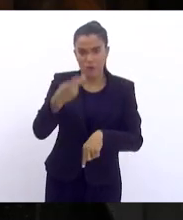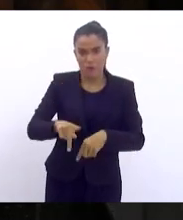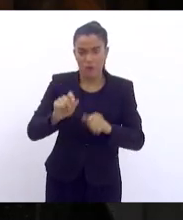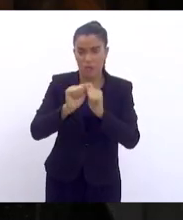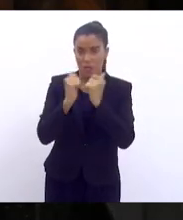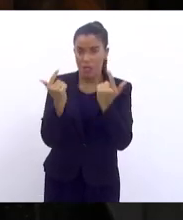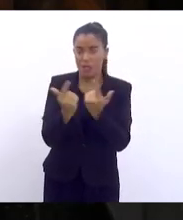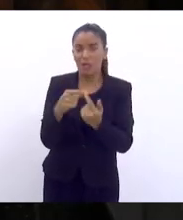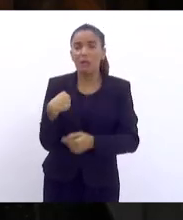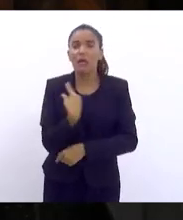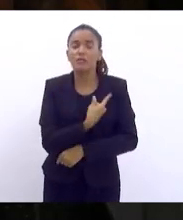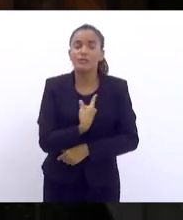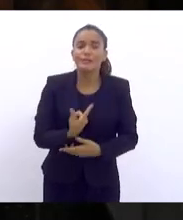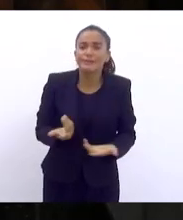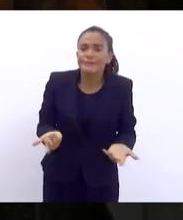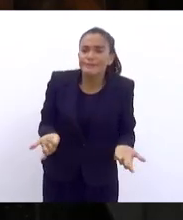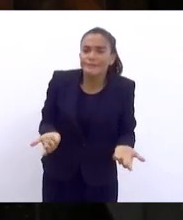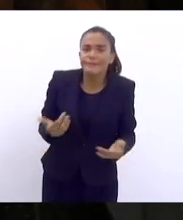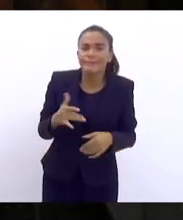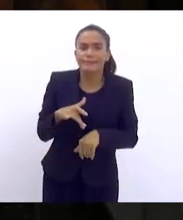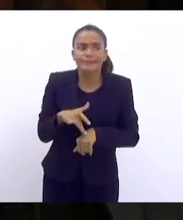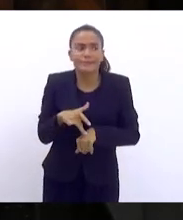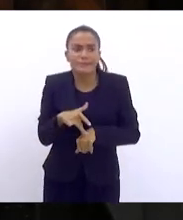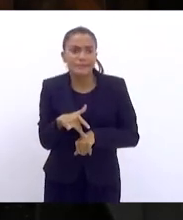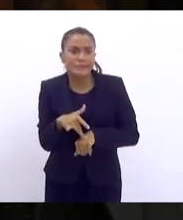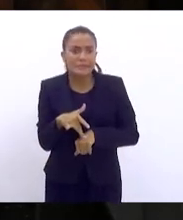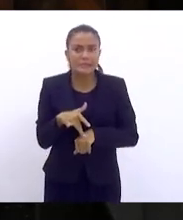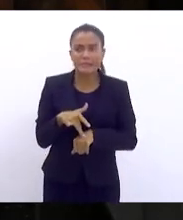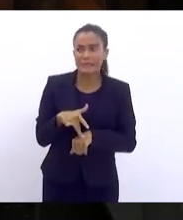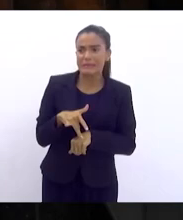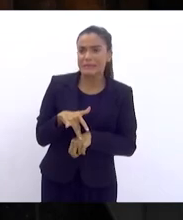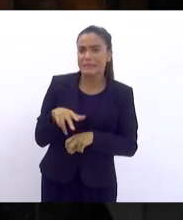sentado,